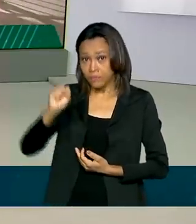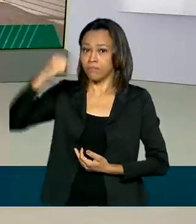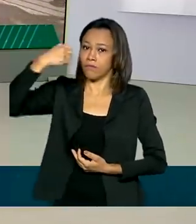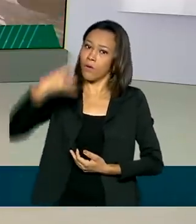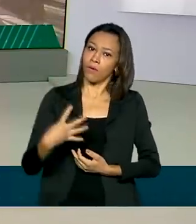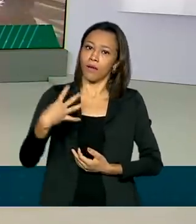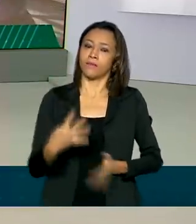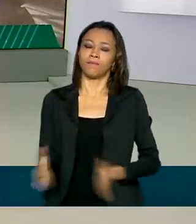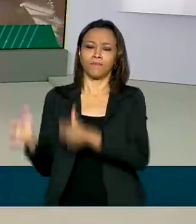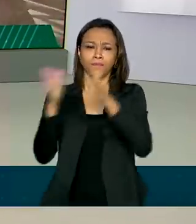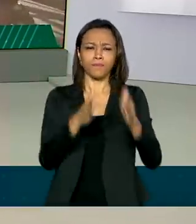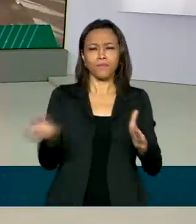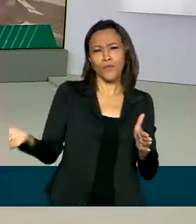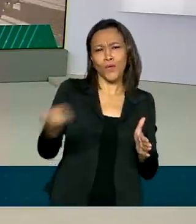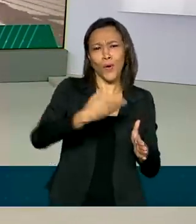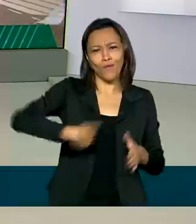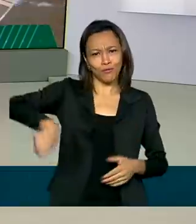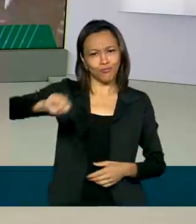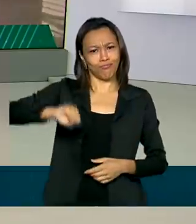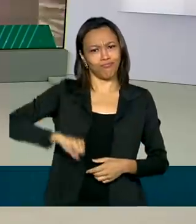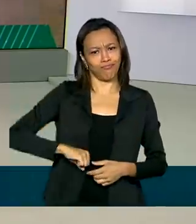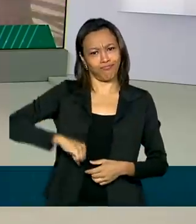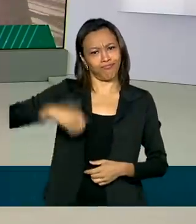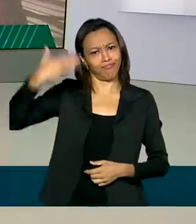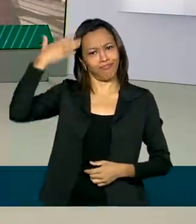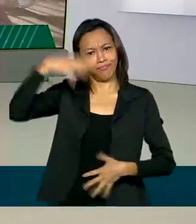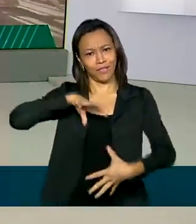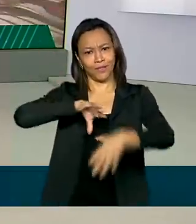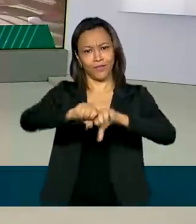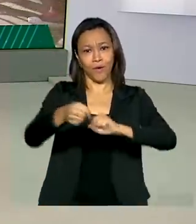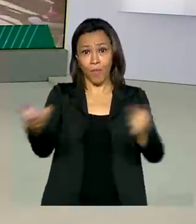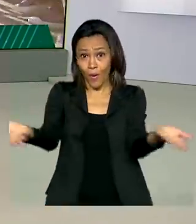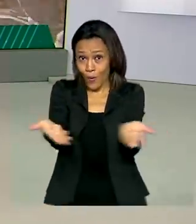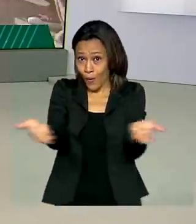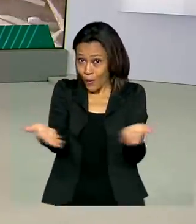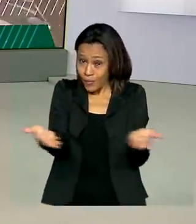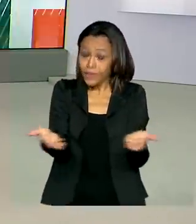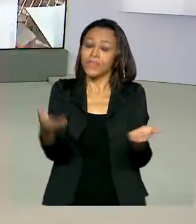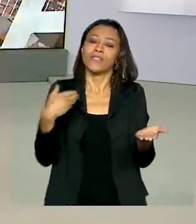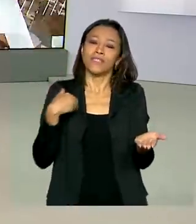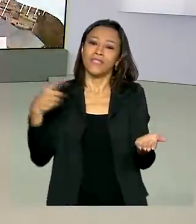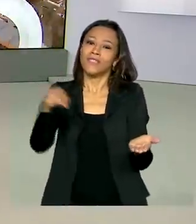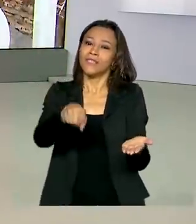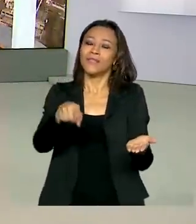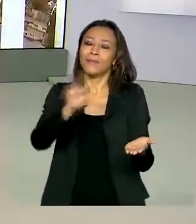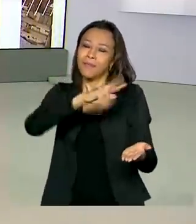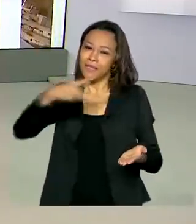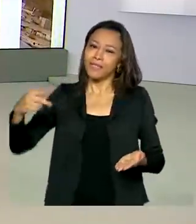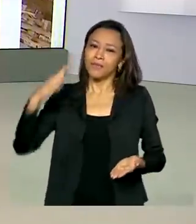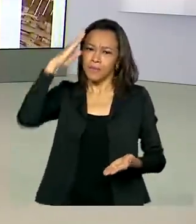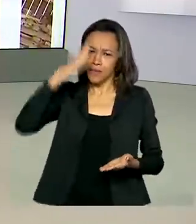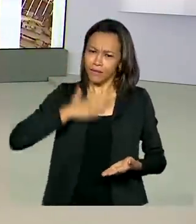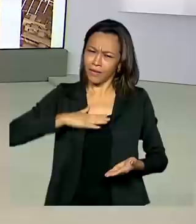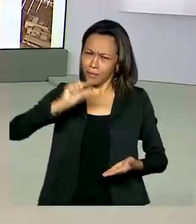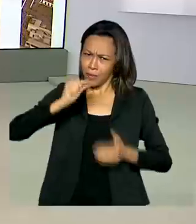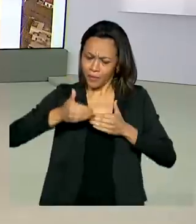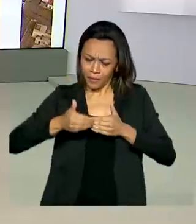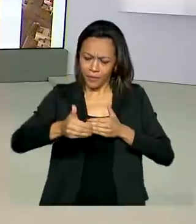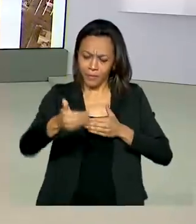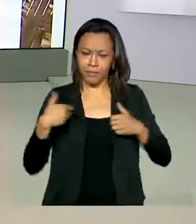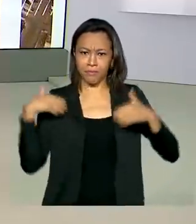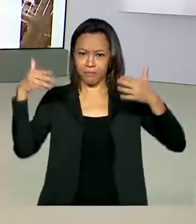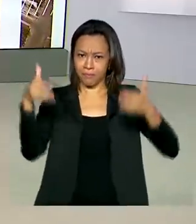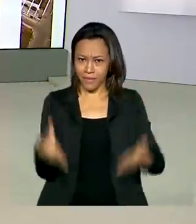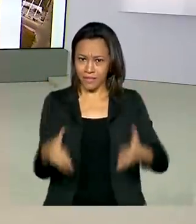Novos diplomatas brasileiros se formam hoje no Instituto Rio Branco e o presidente Jair Bolsonaro participa daqui a pouco desta cerimônia.